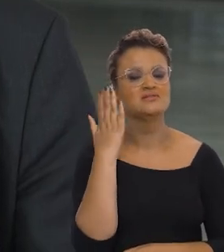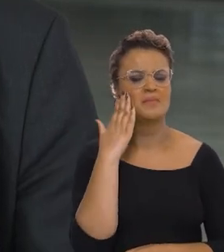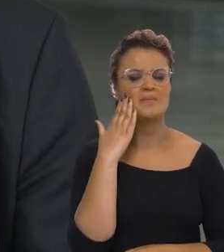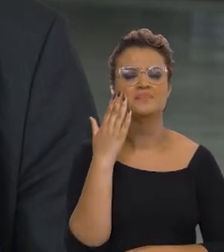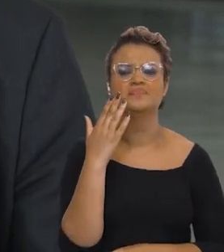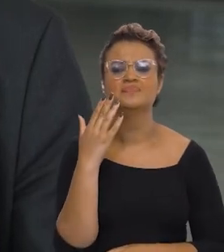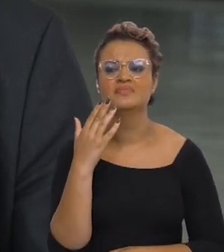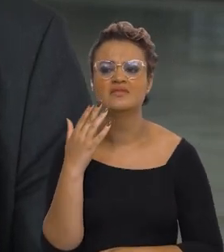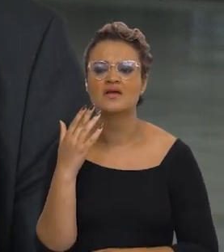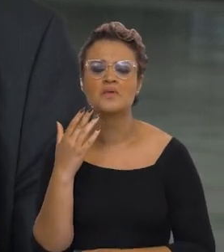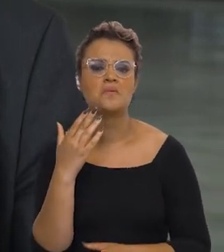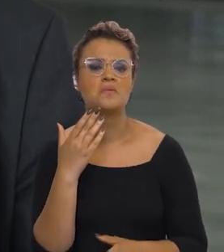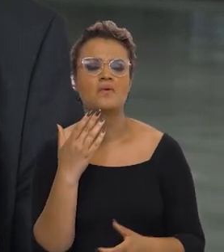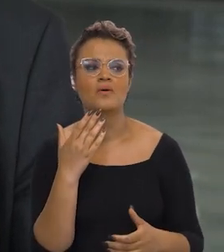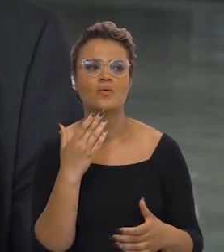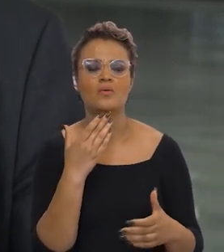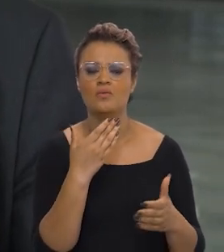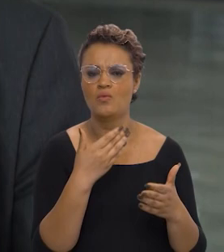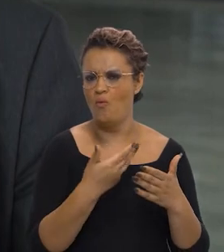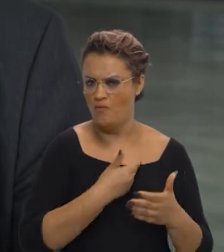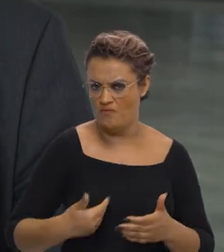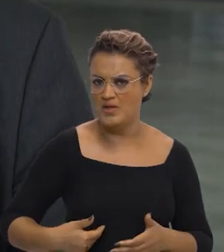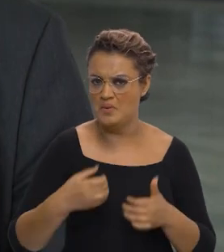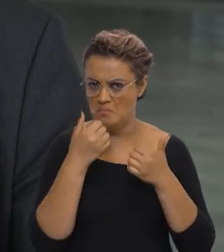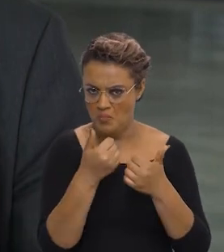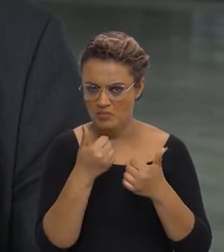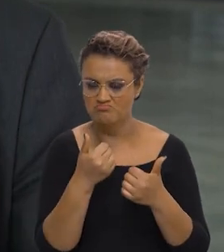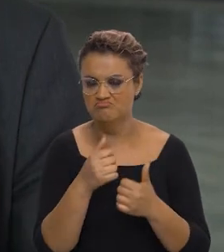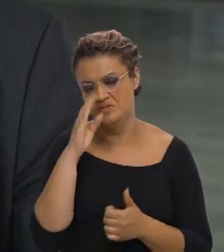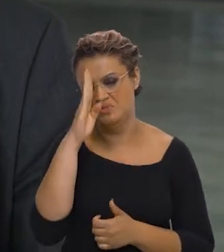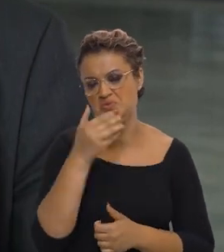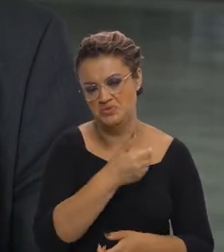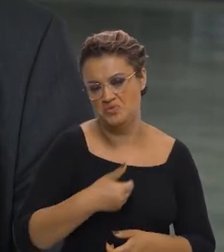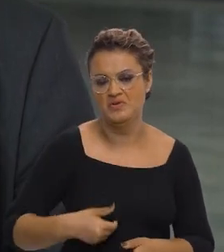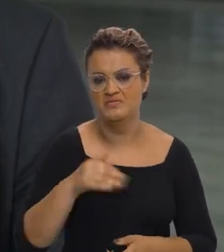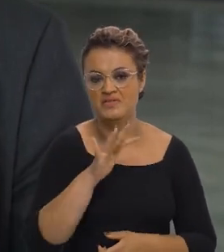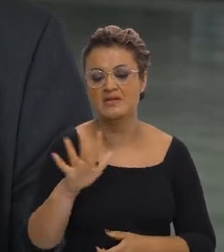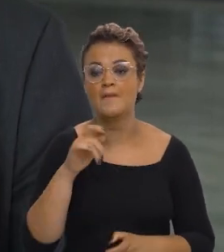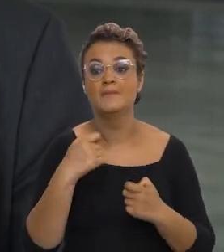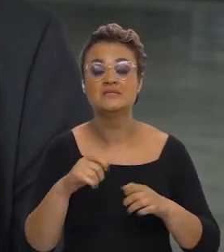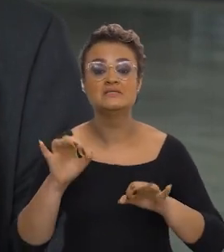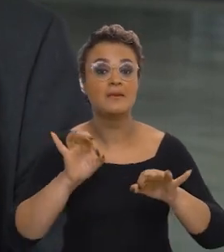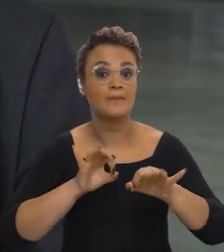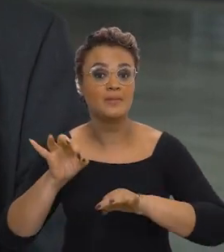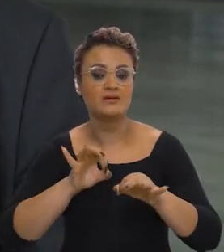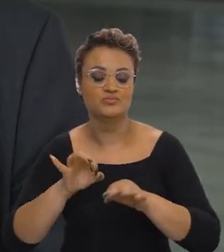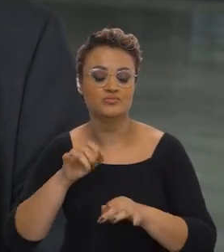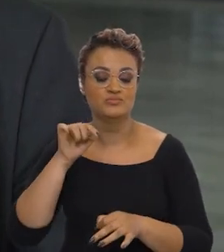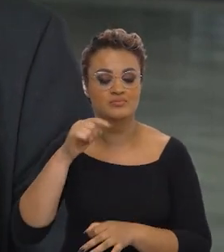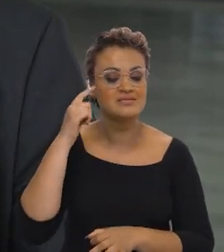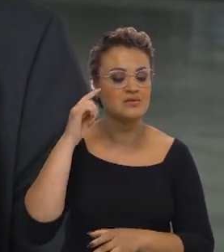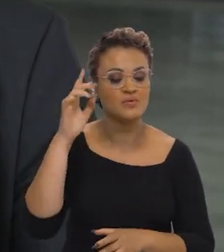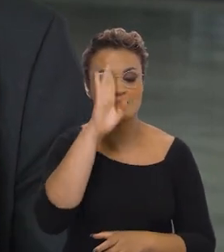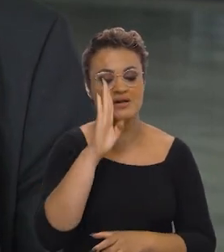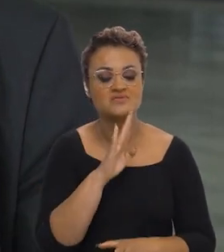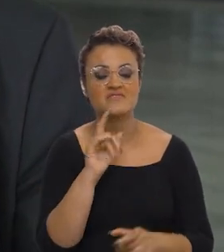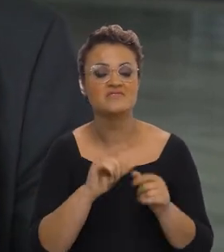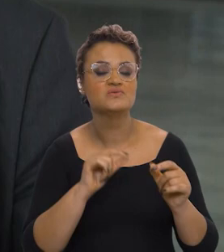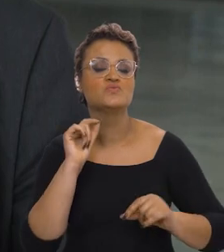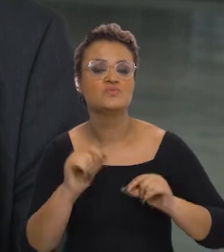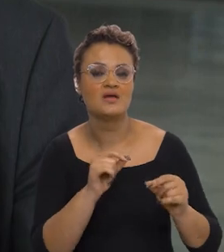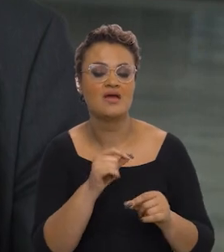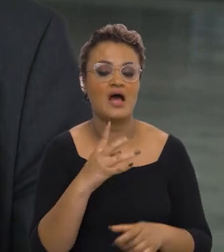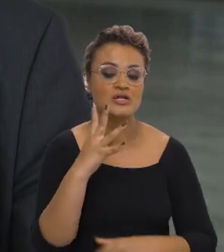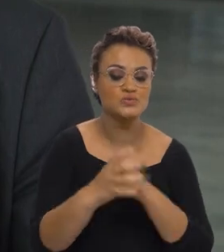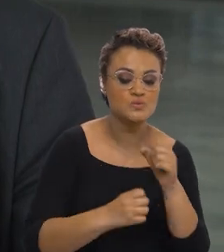qualquer bom governo, principalmente o governo federal, ele precisa ter um plano para o país. O que